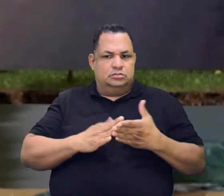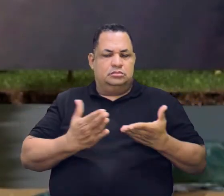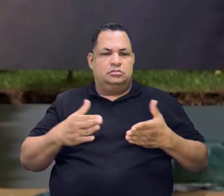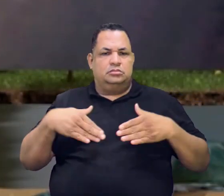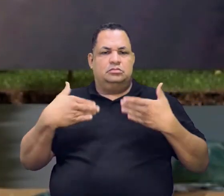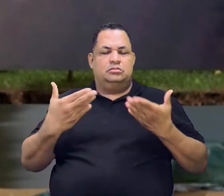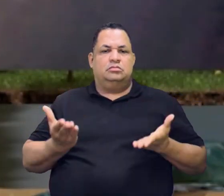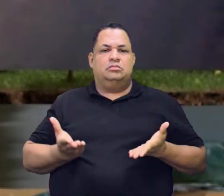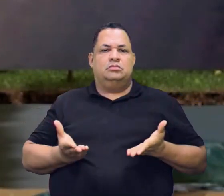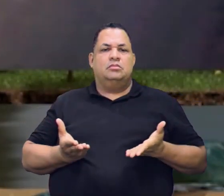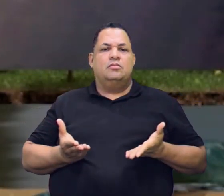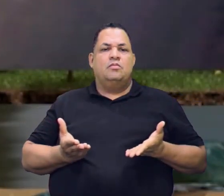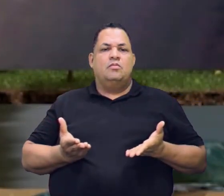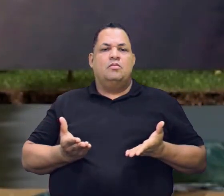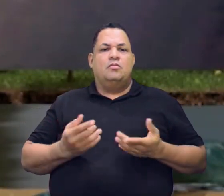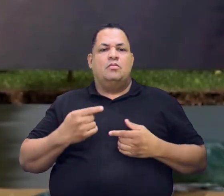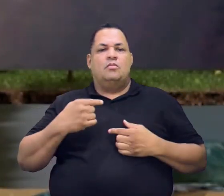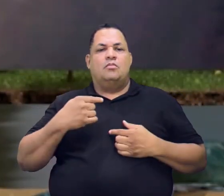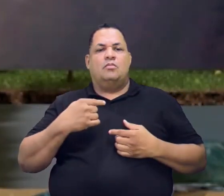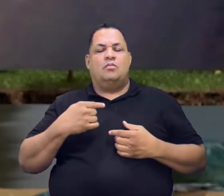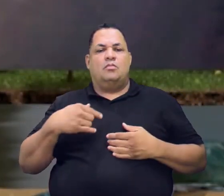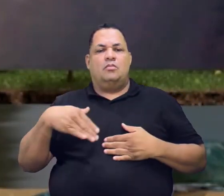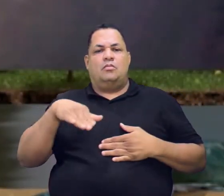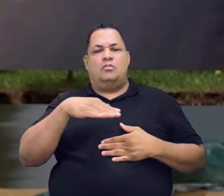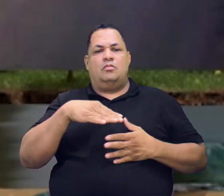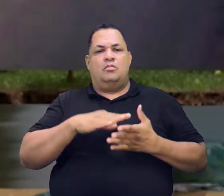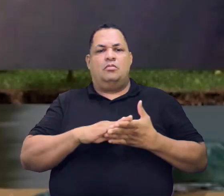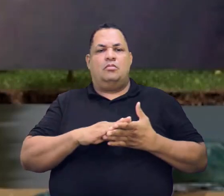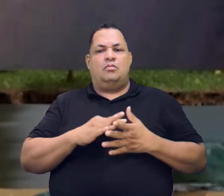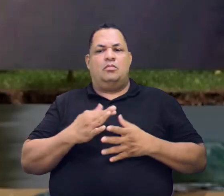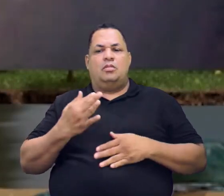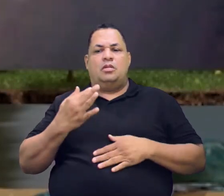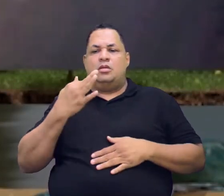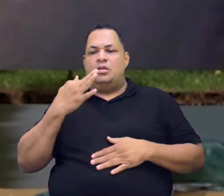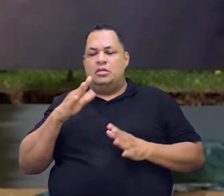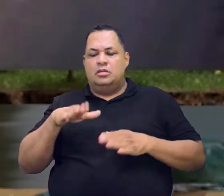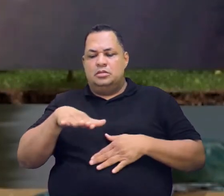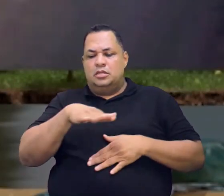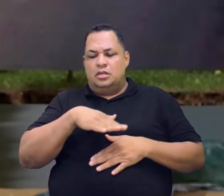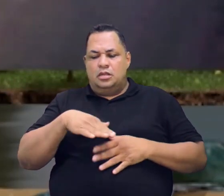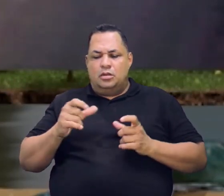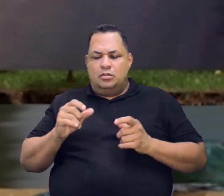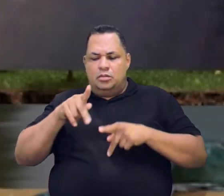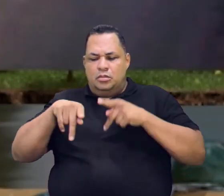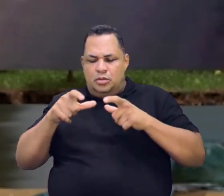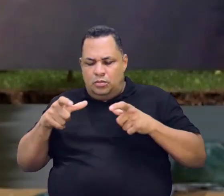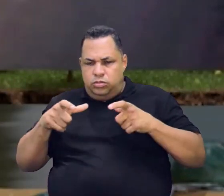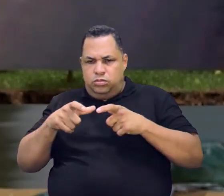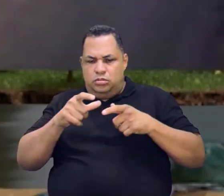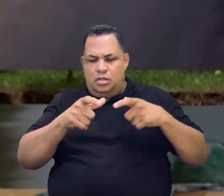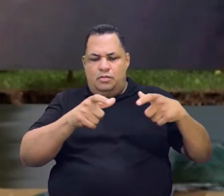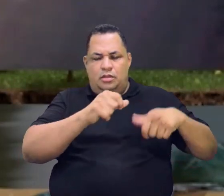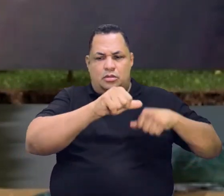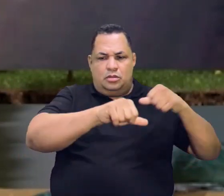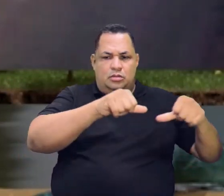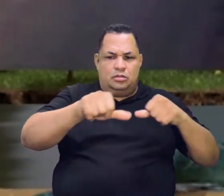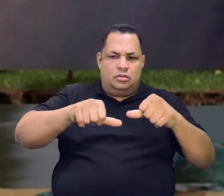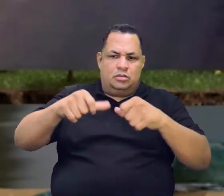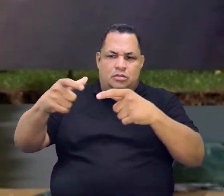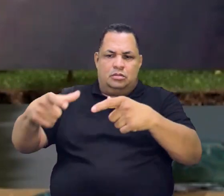Aí quando o cara sai daquele... Nós chamamos de fofoca. Sai daquela área, vai para uma outra. Meu,